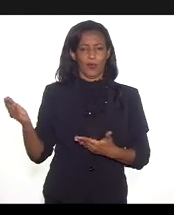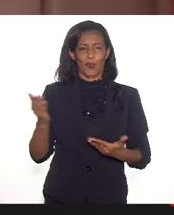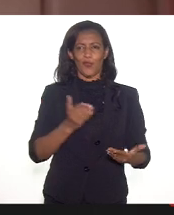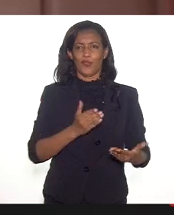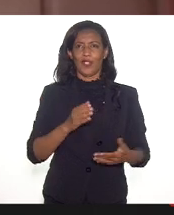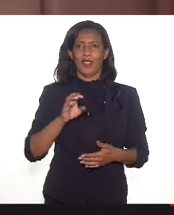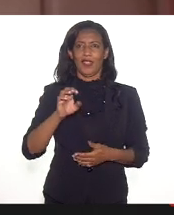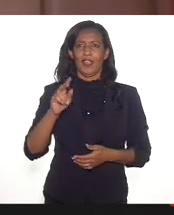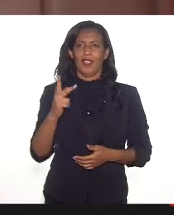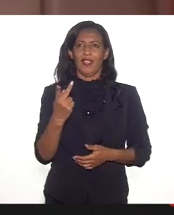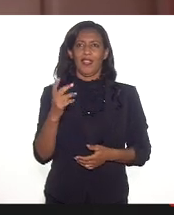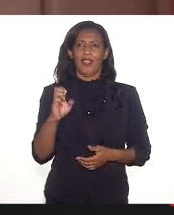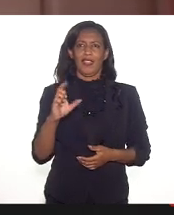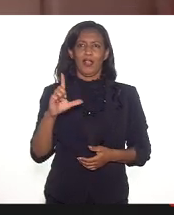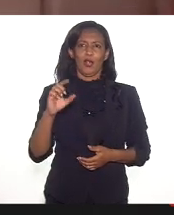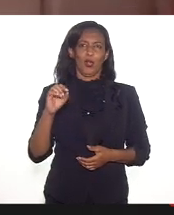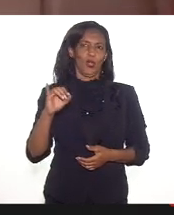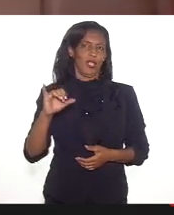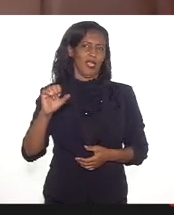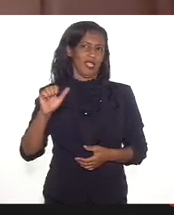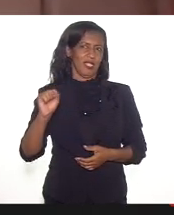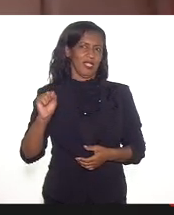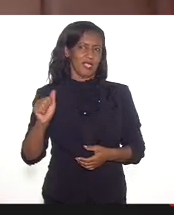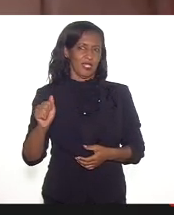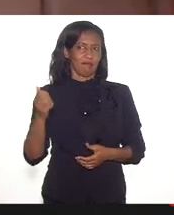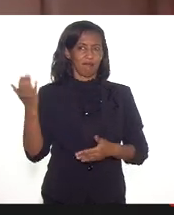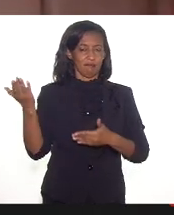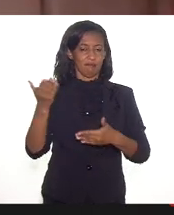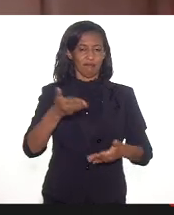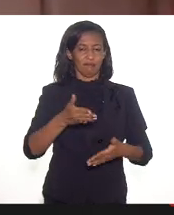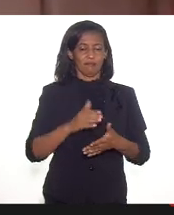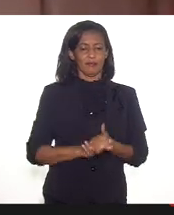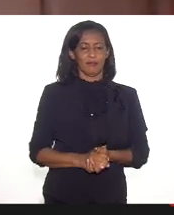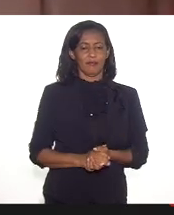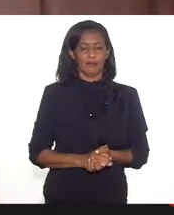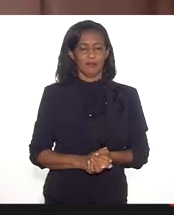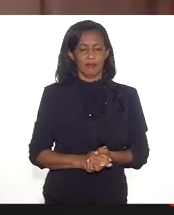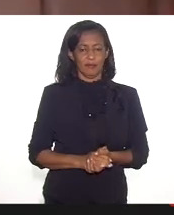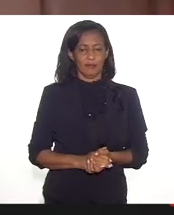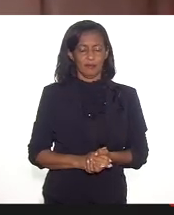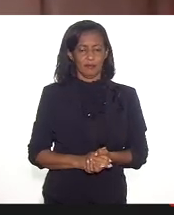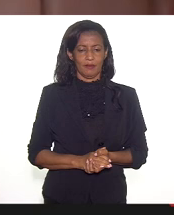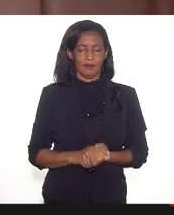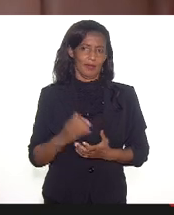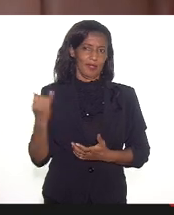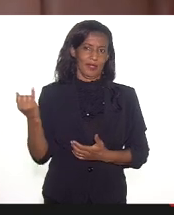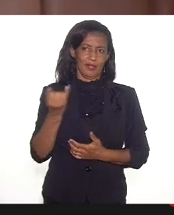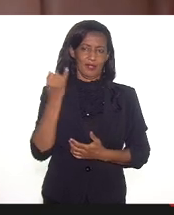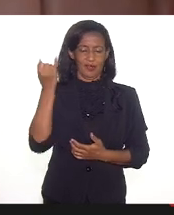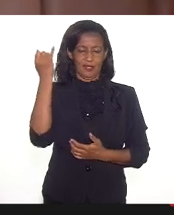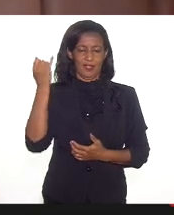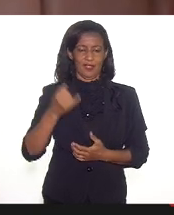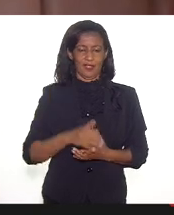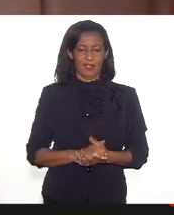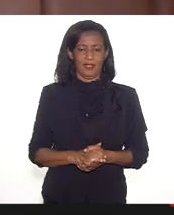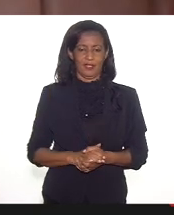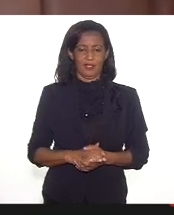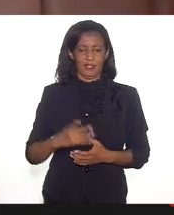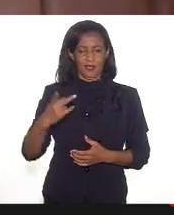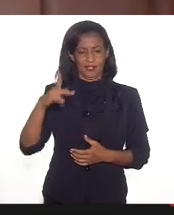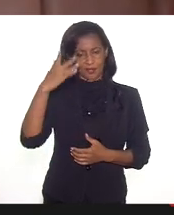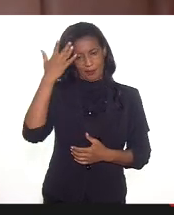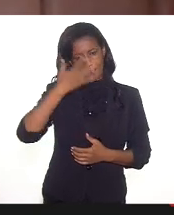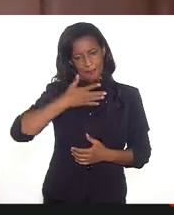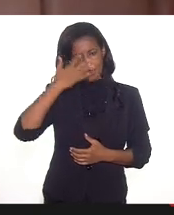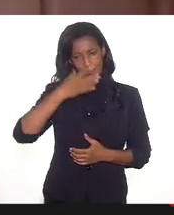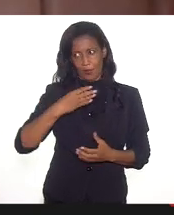gerente de museus da Secretaria de Cultura do município do Rio de Janeiro. Importante. A sua presença,